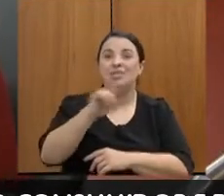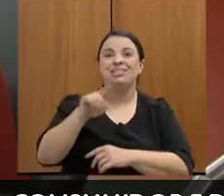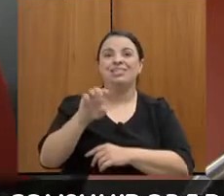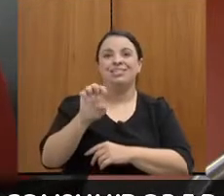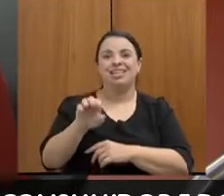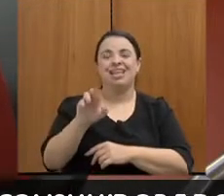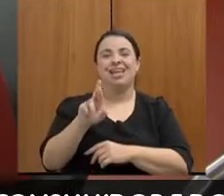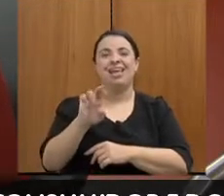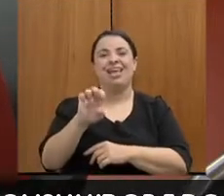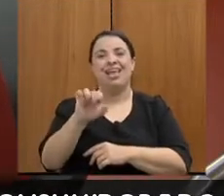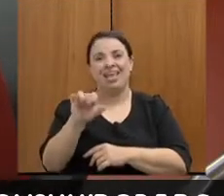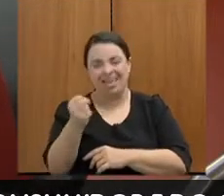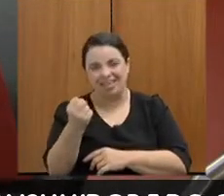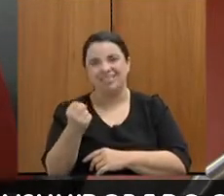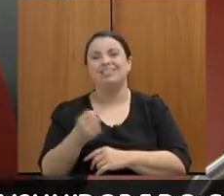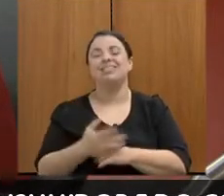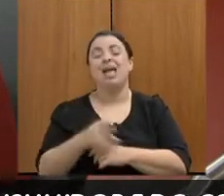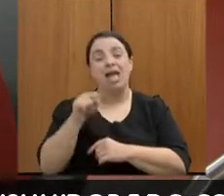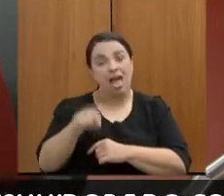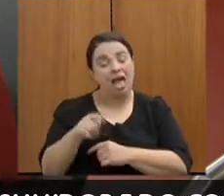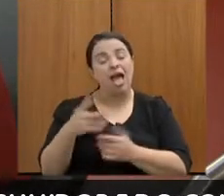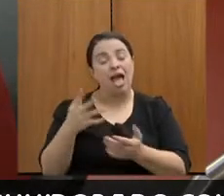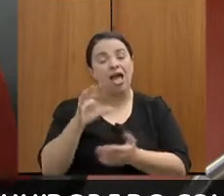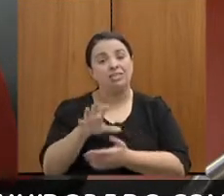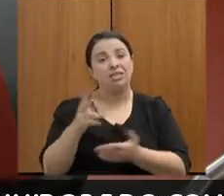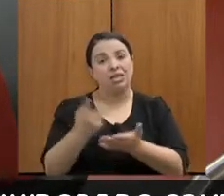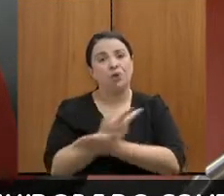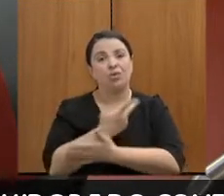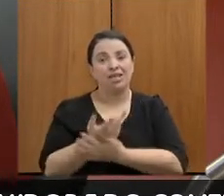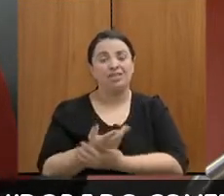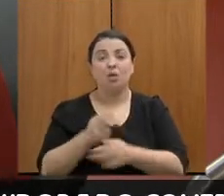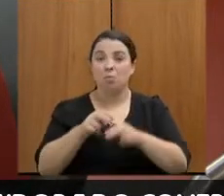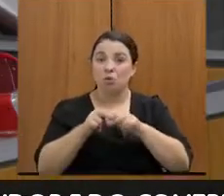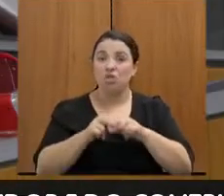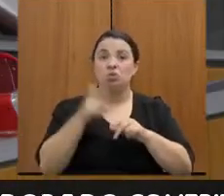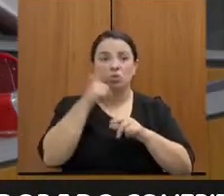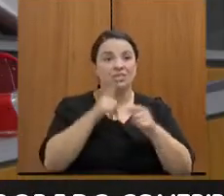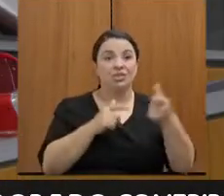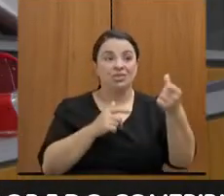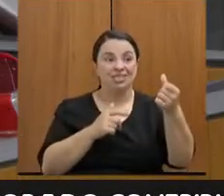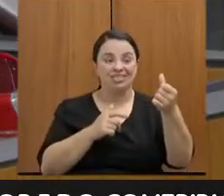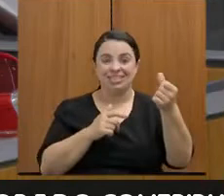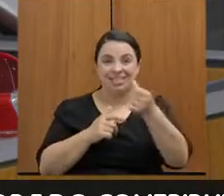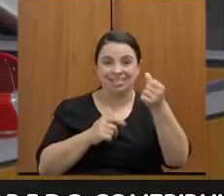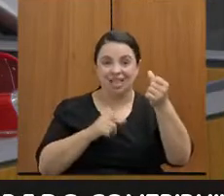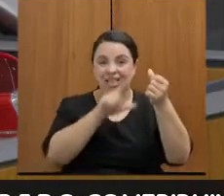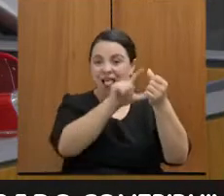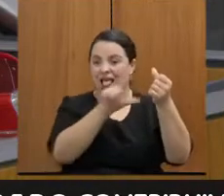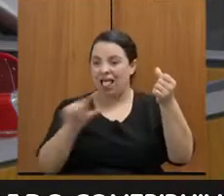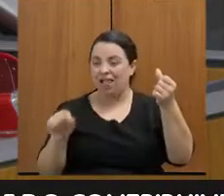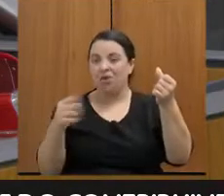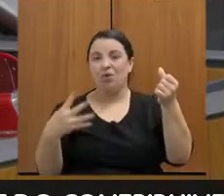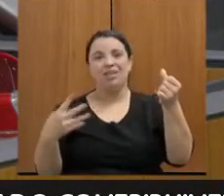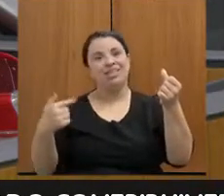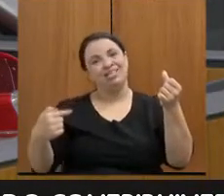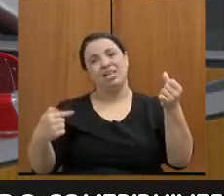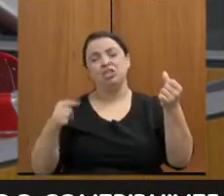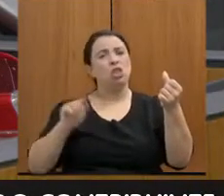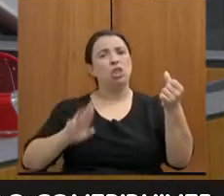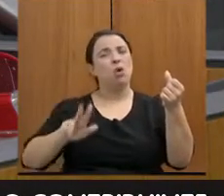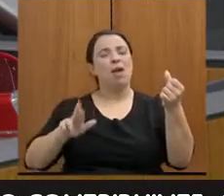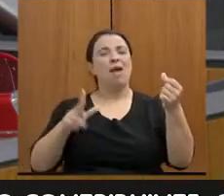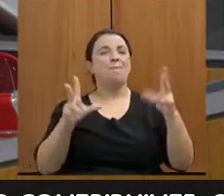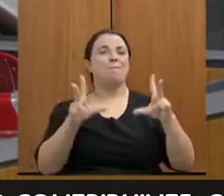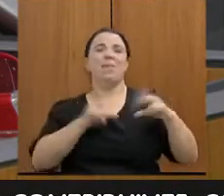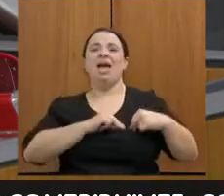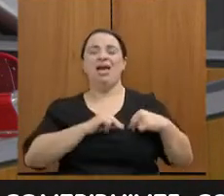Mas é assim, deputado Zé Reis, que nós saímos de 66% para 47%. Não é mérito, é a professora,